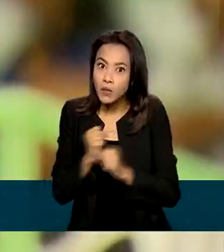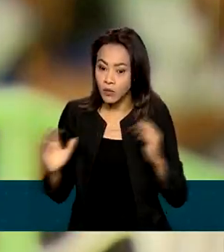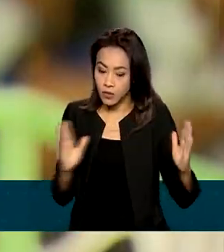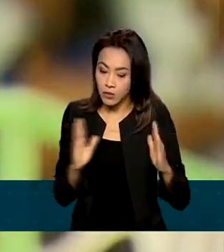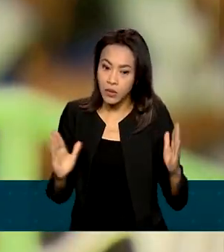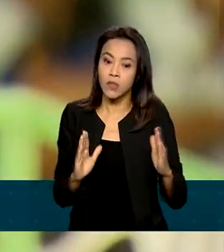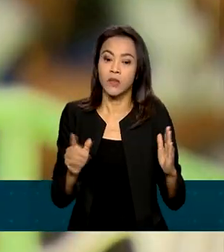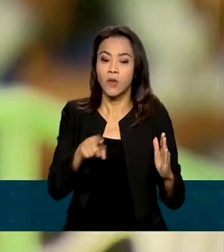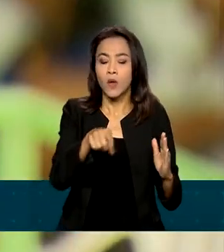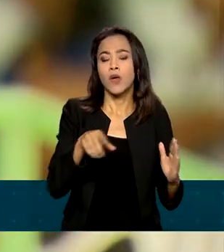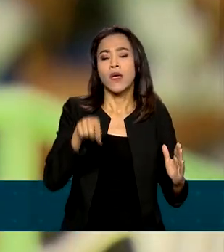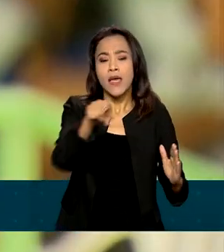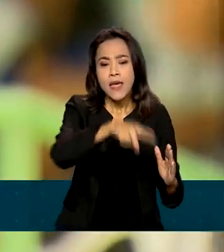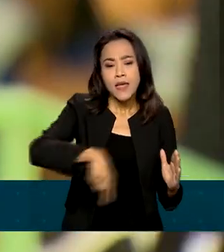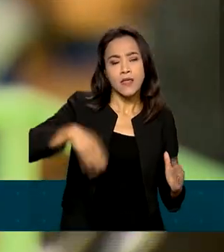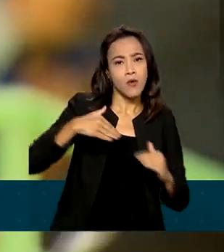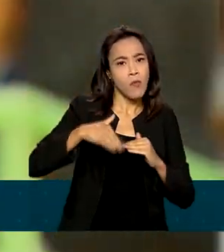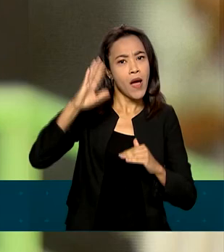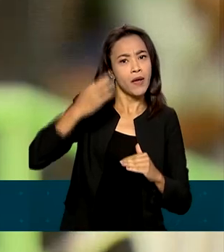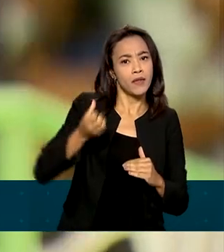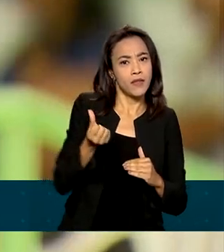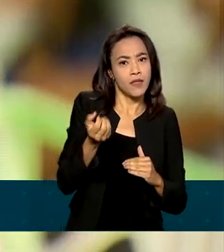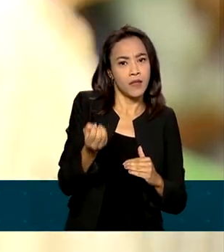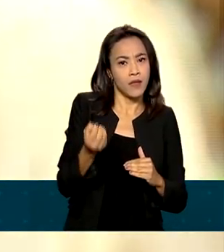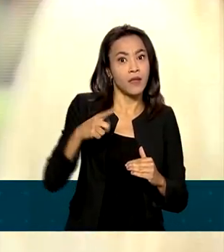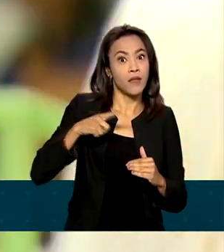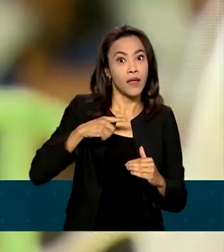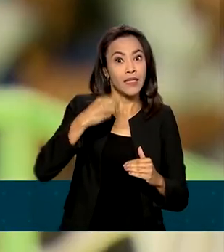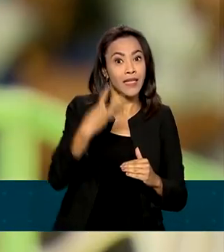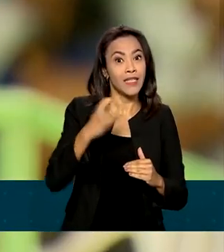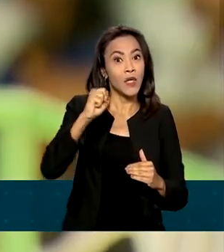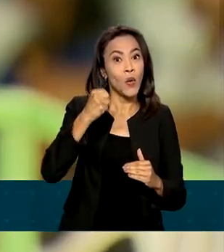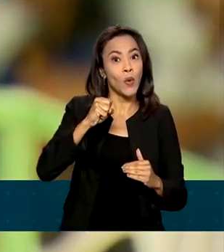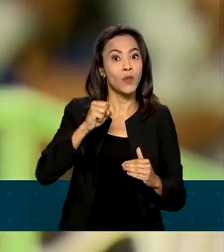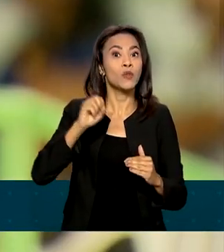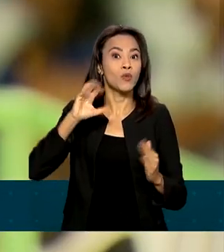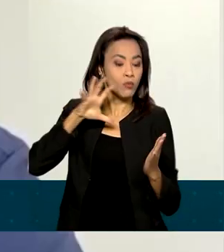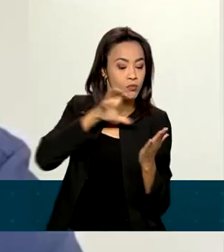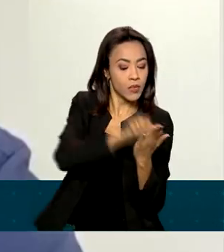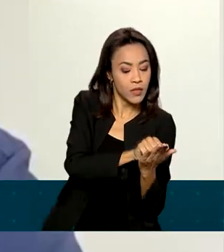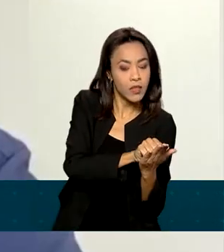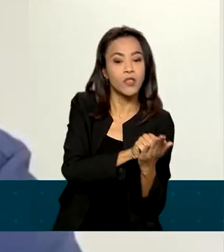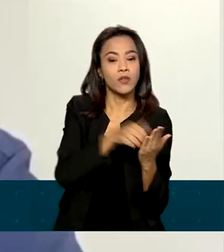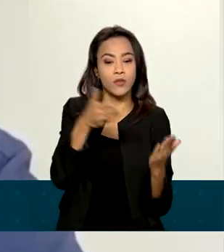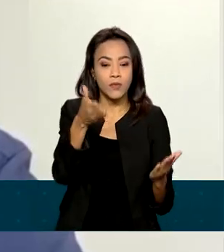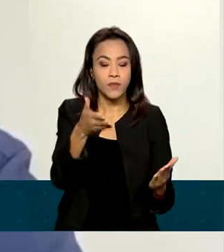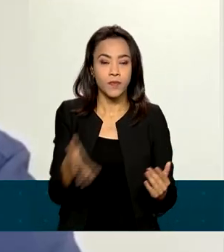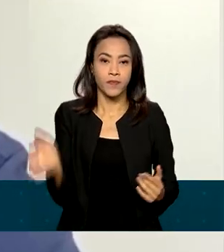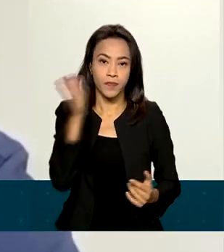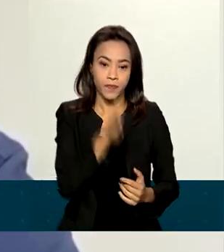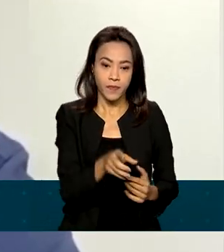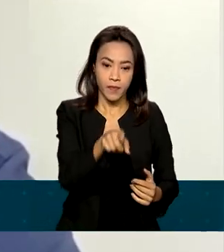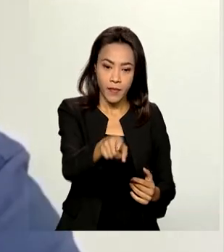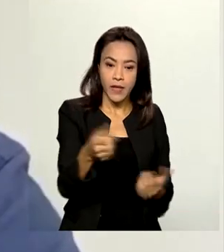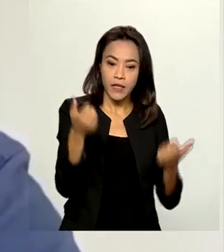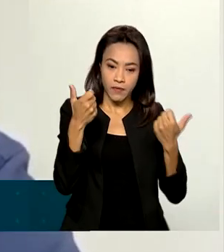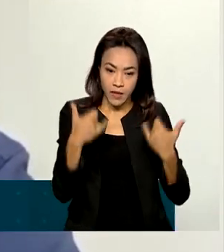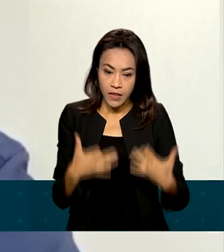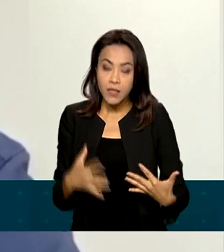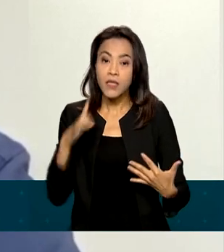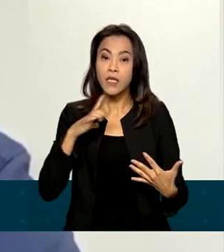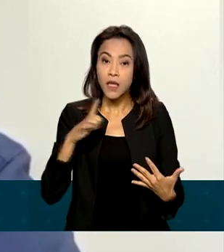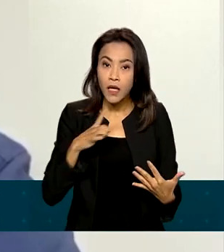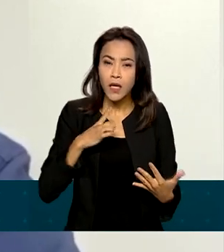60 anos, passa de 38 mil registros no Sistema Único de Saúde. O Sistema Único de Saúde oferece toda uma linha de